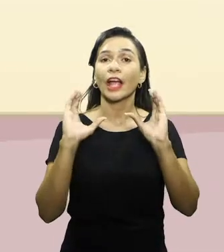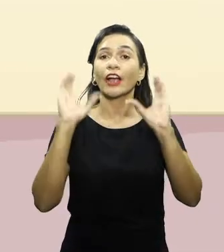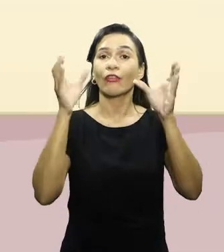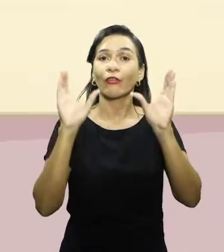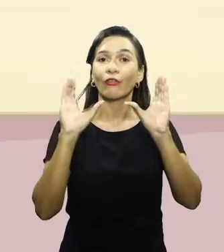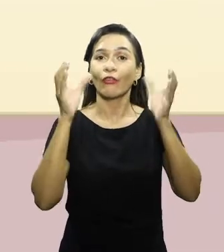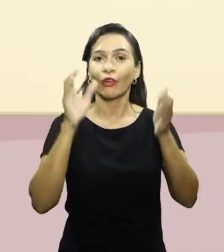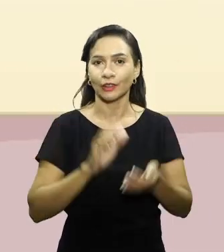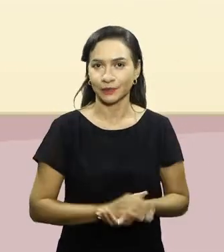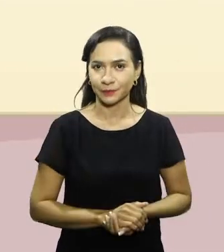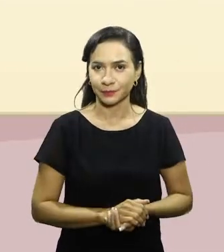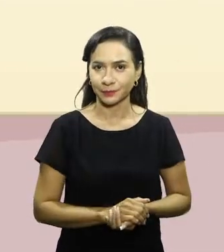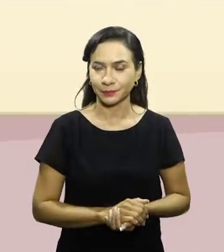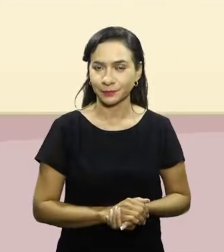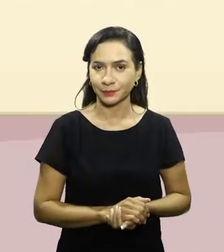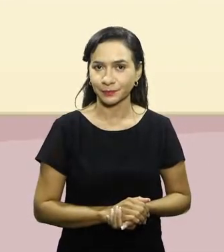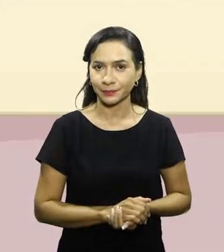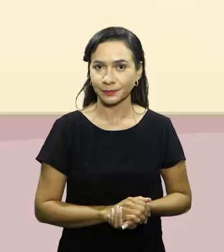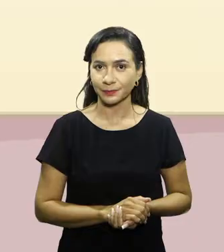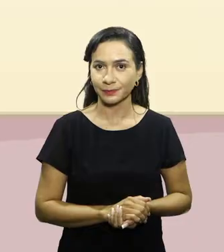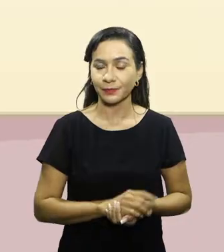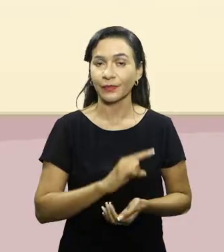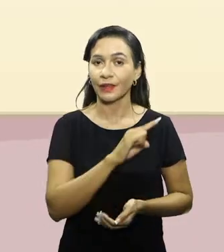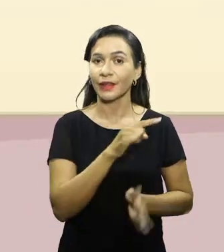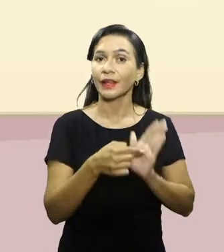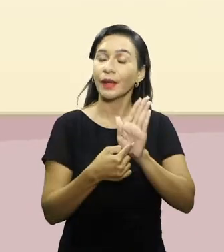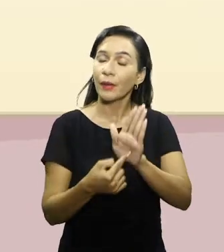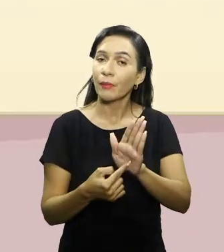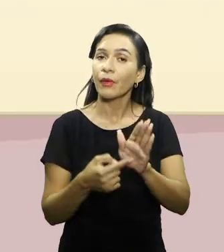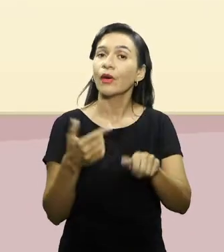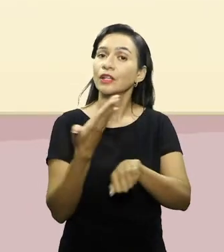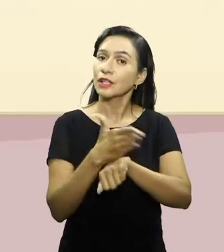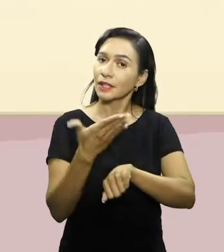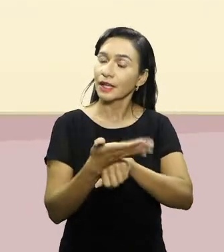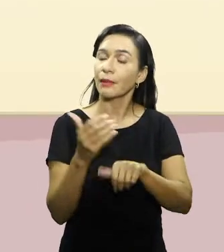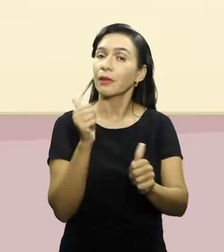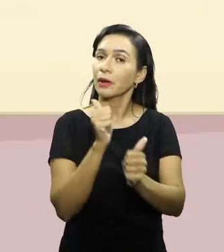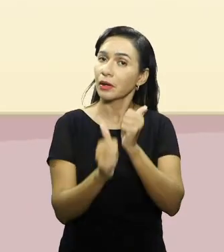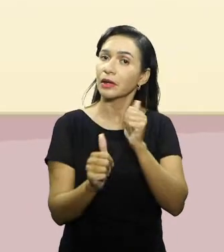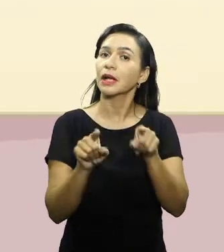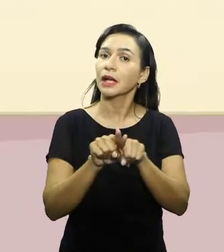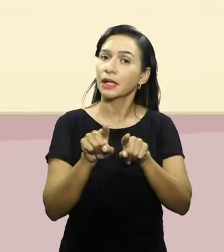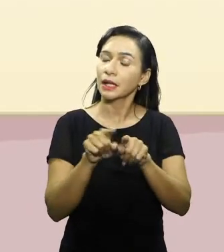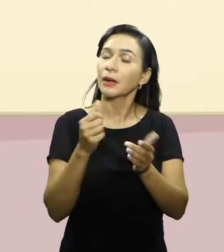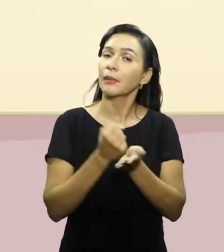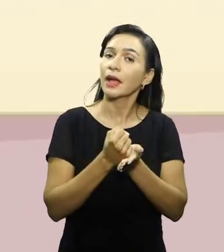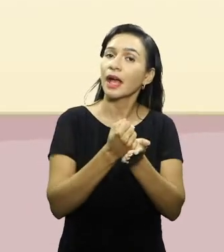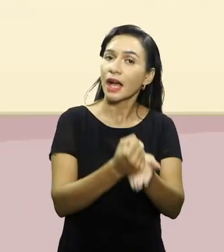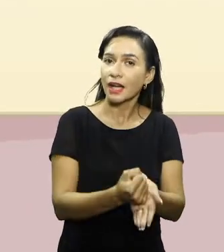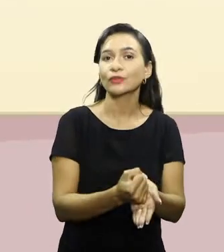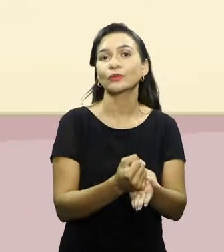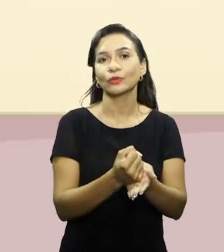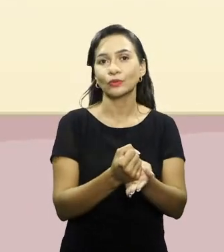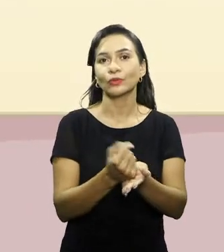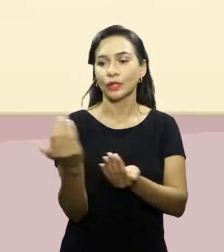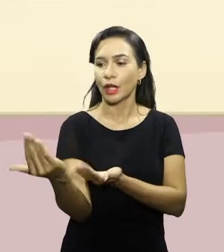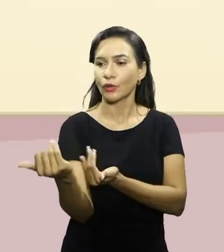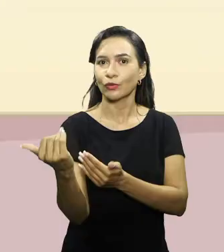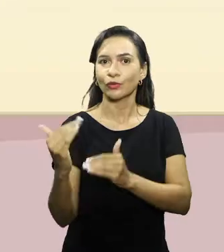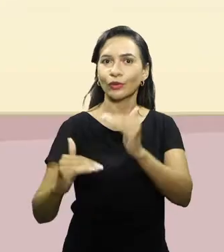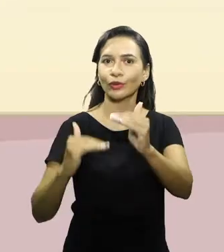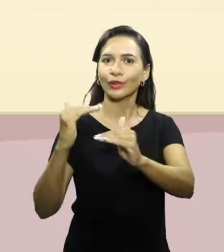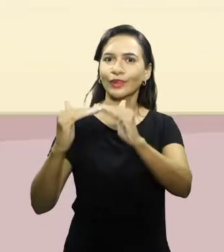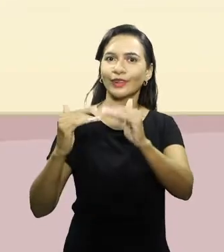de ar livre, apontando que a prática dos esportes também auxiliam nessa fase de desenvolvimento,